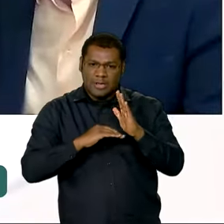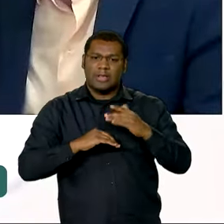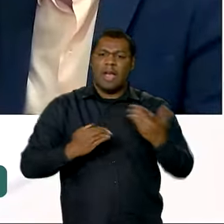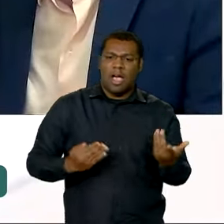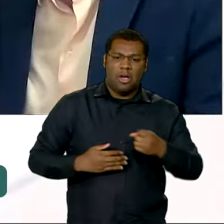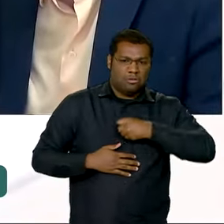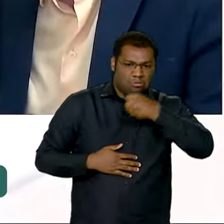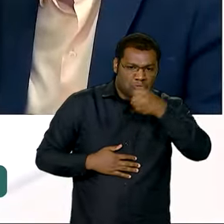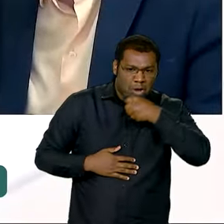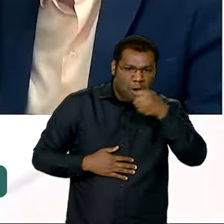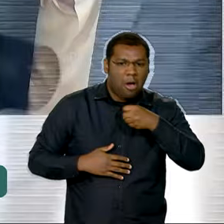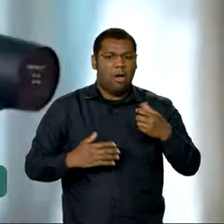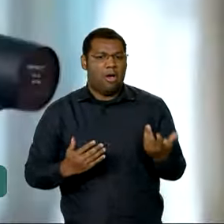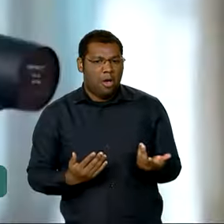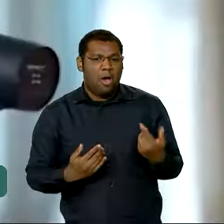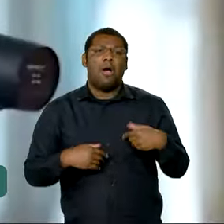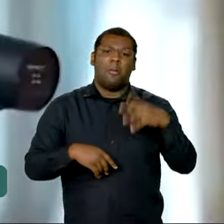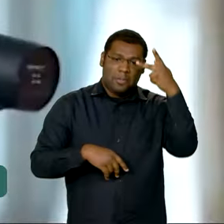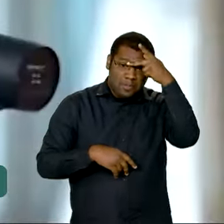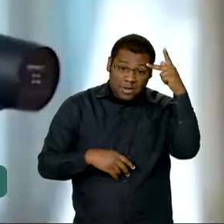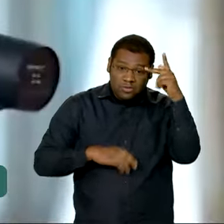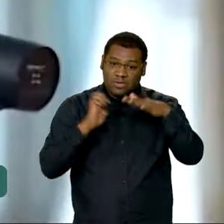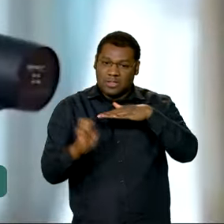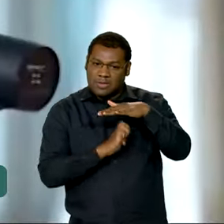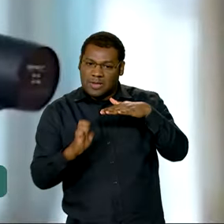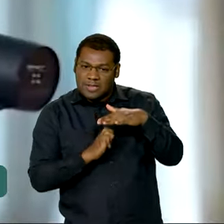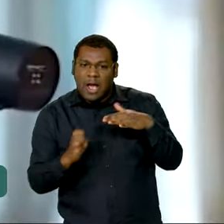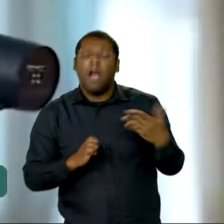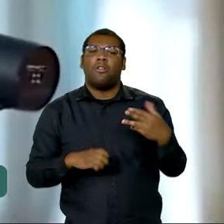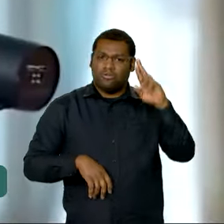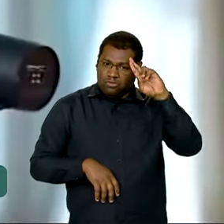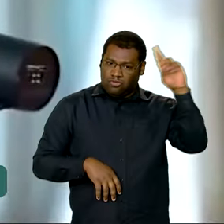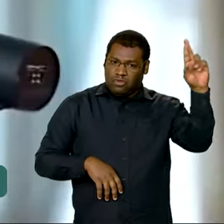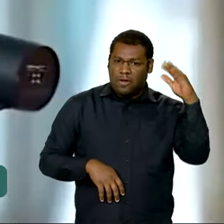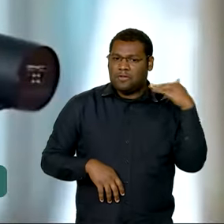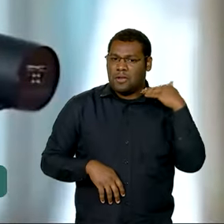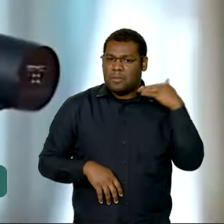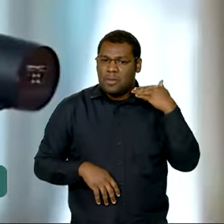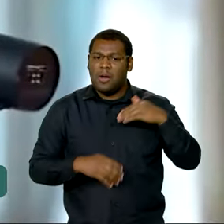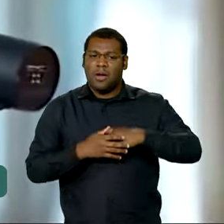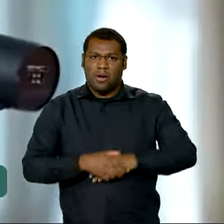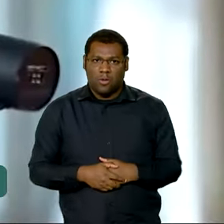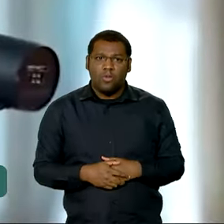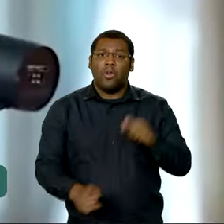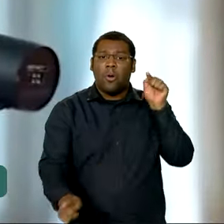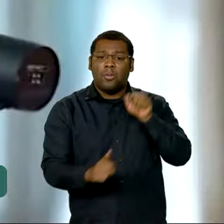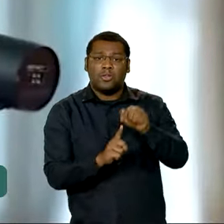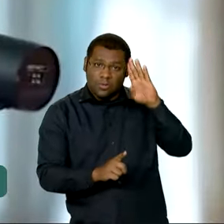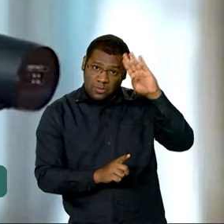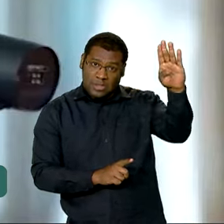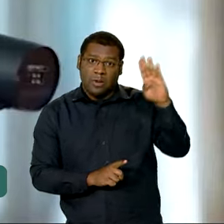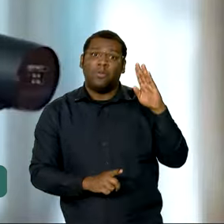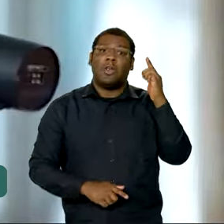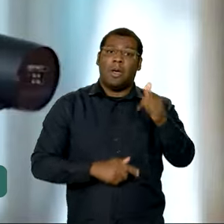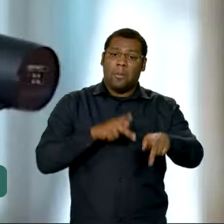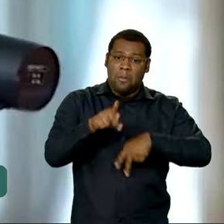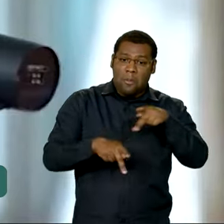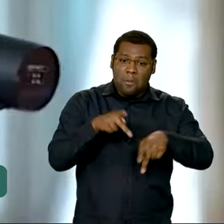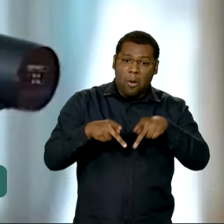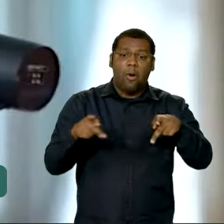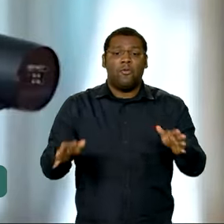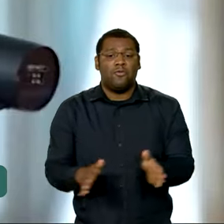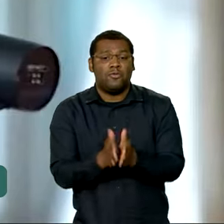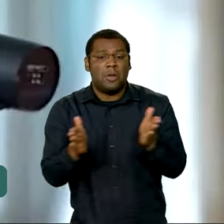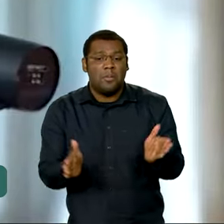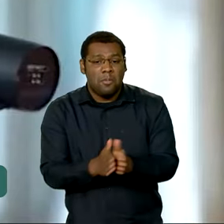imprensa, com os empresários, com os banqueiros, mas para que a gente faça com que o povo mais humilde, o povo trabalhador, o povo